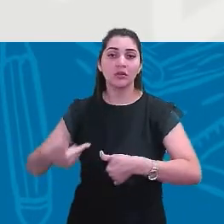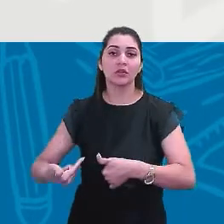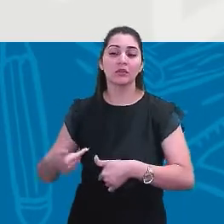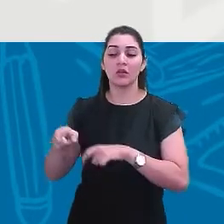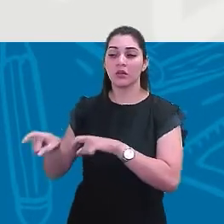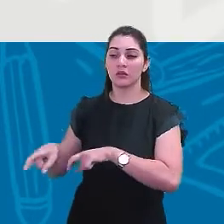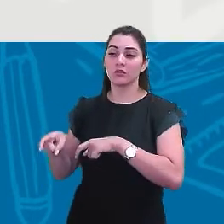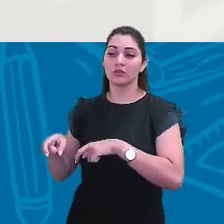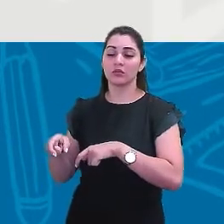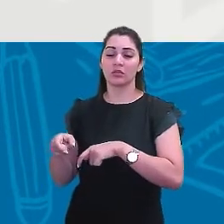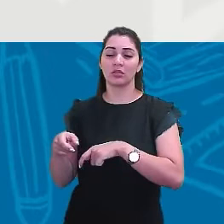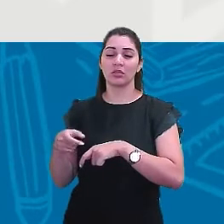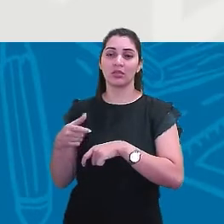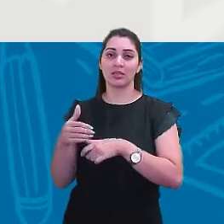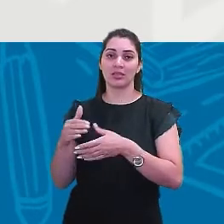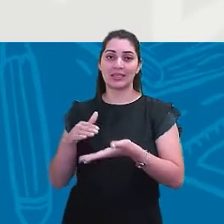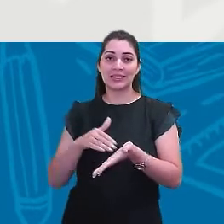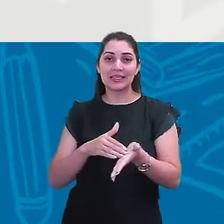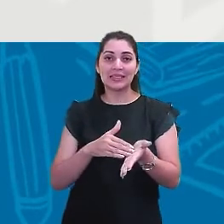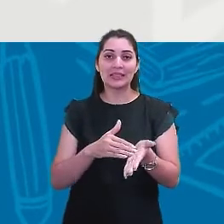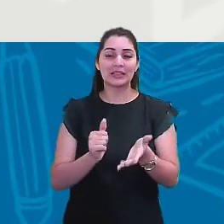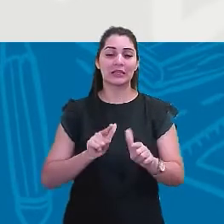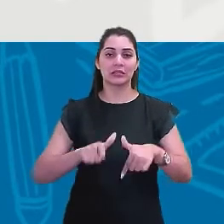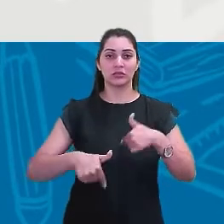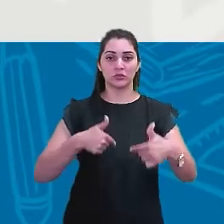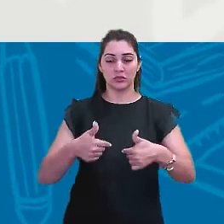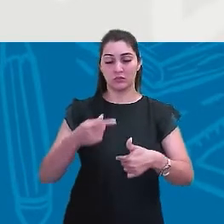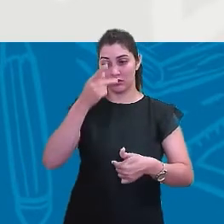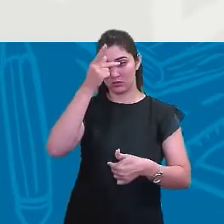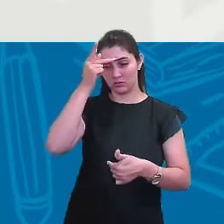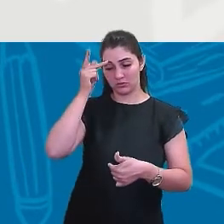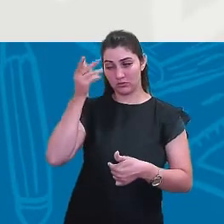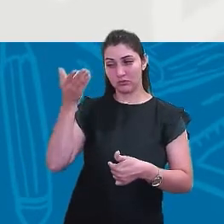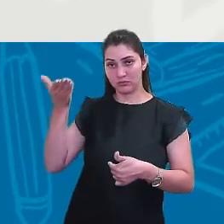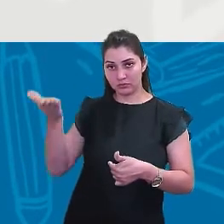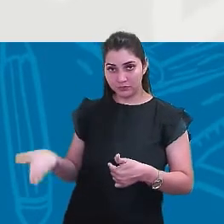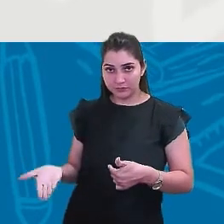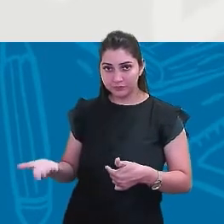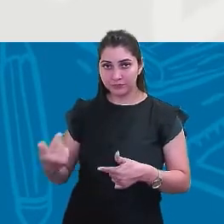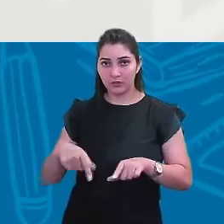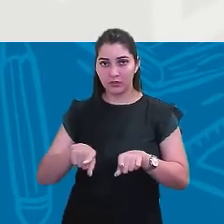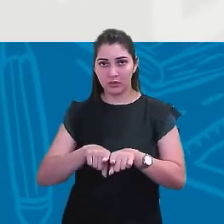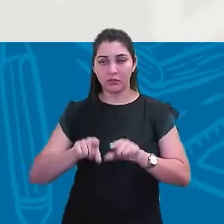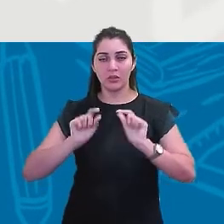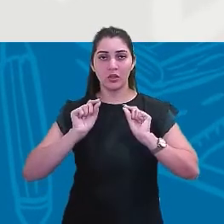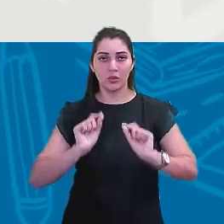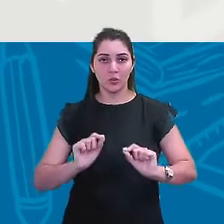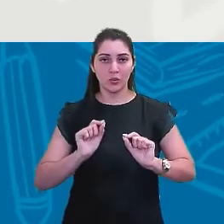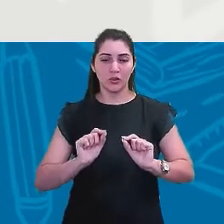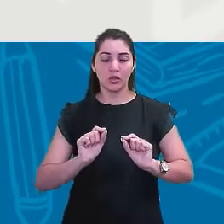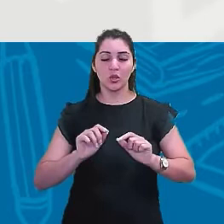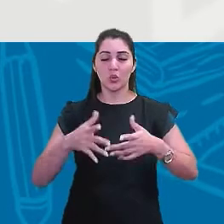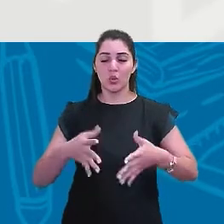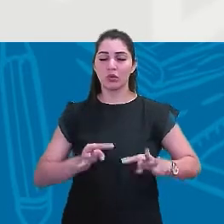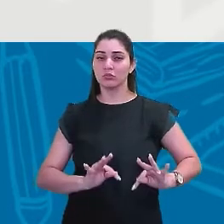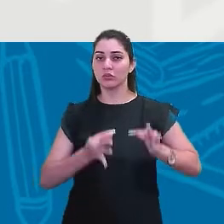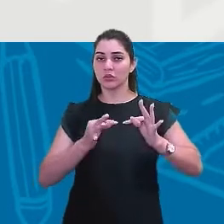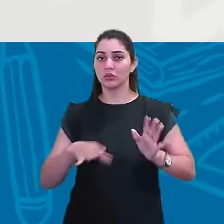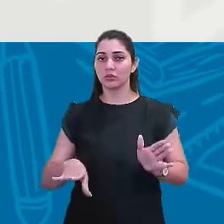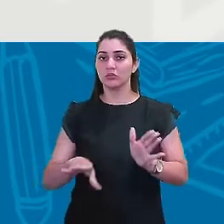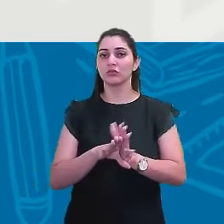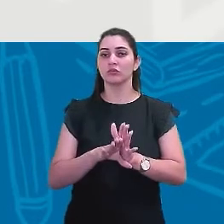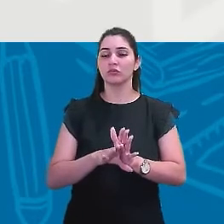tirando o emprego das pessoas. E também, quando essa tecnologia chegou,